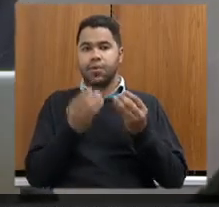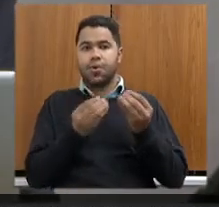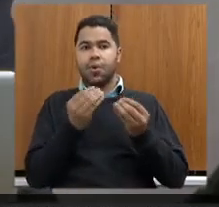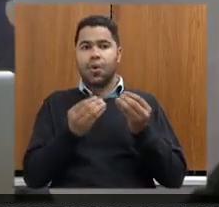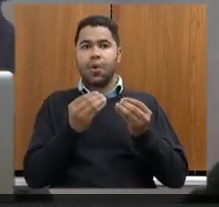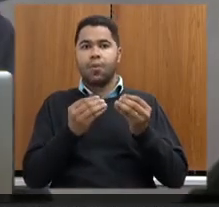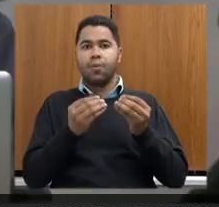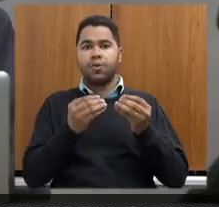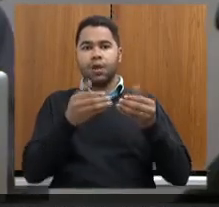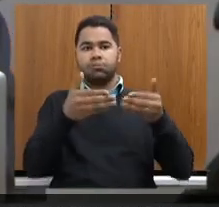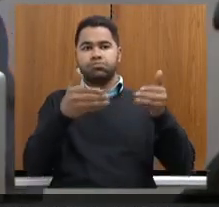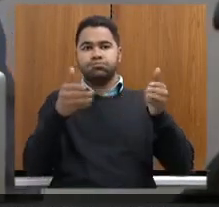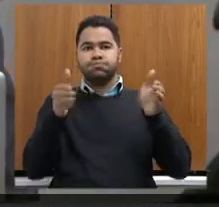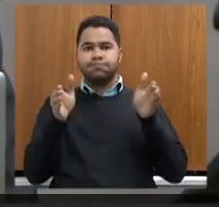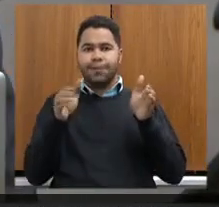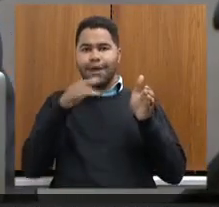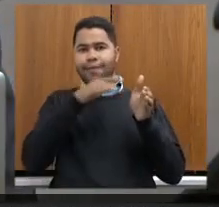barragens.